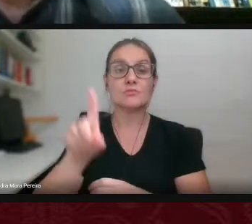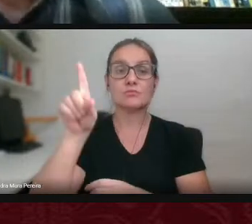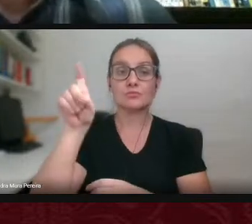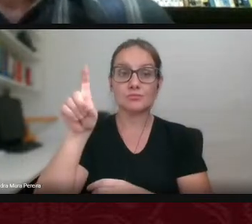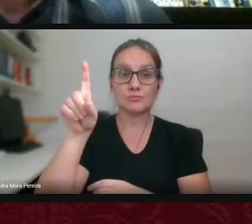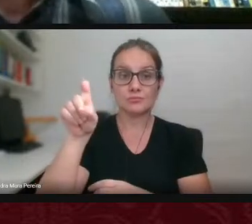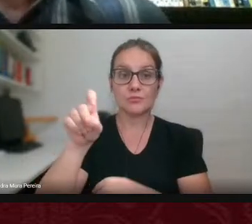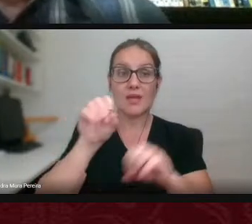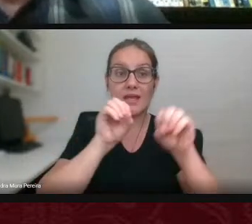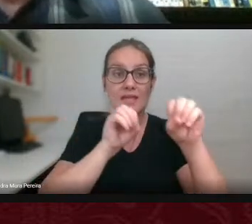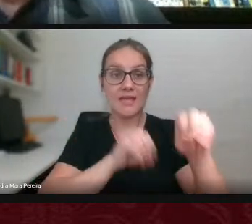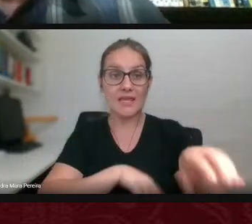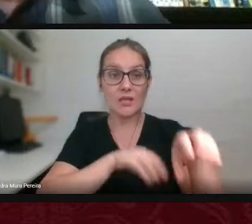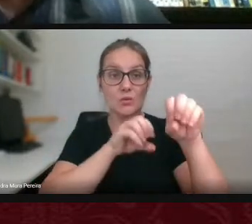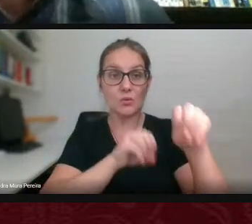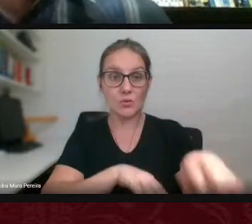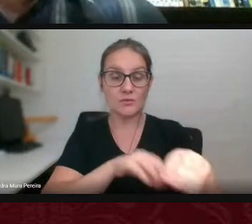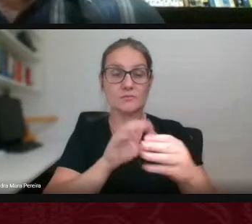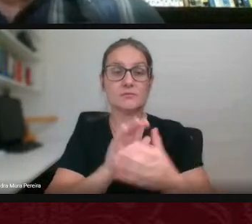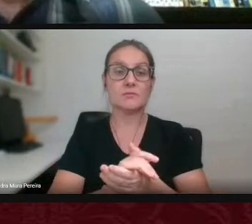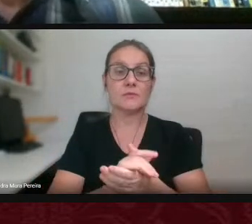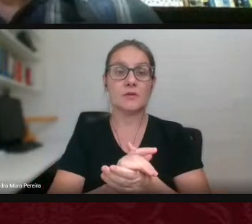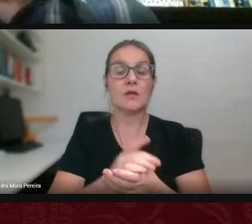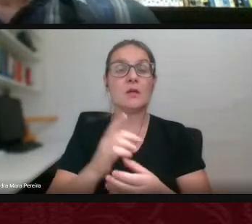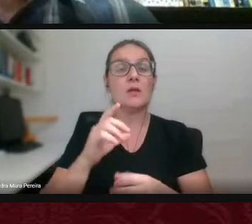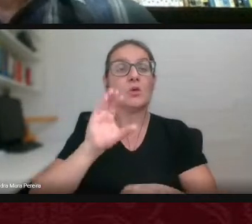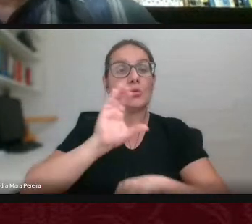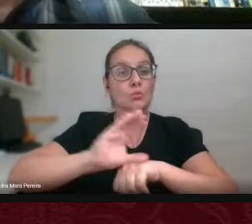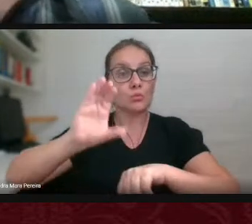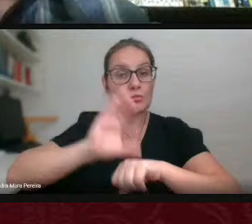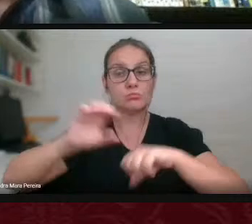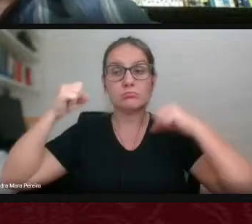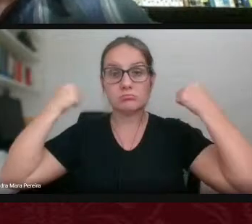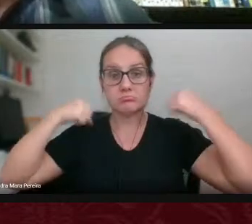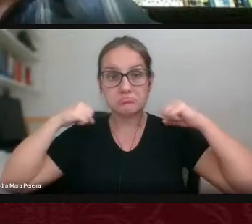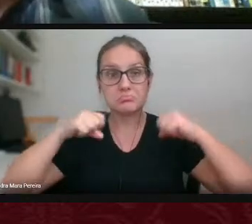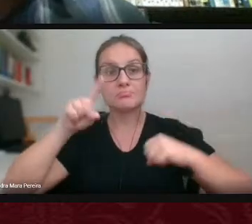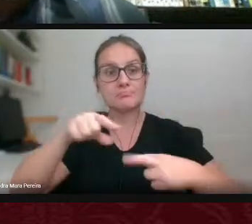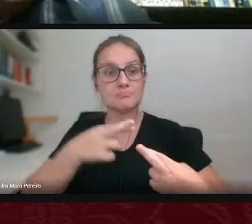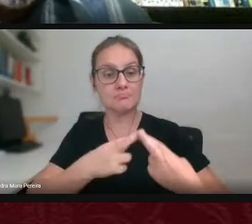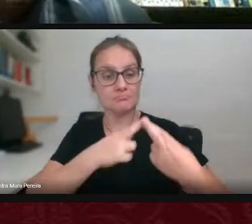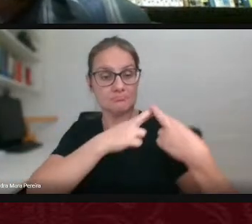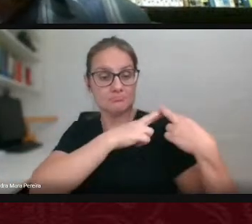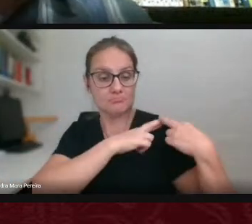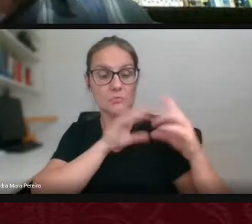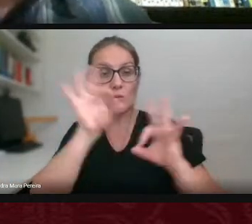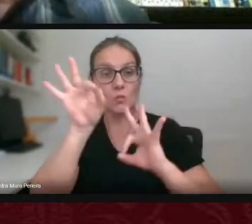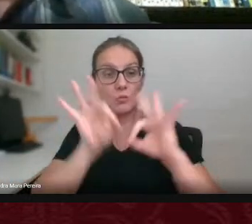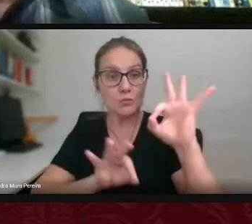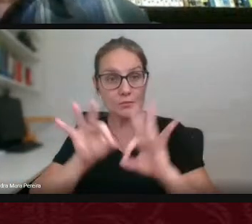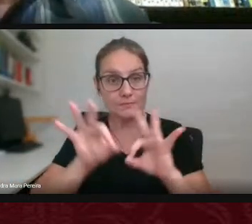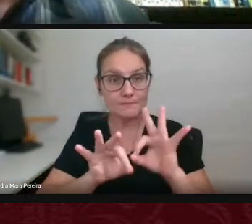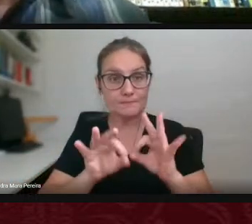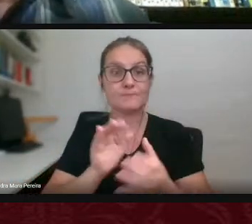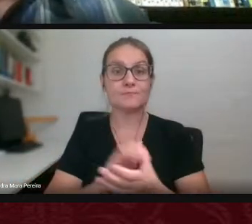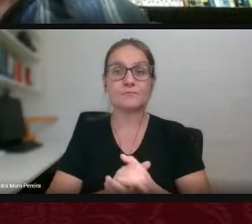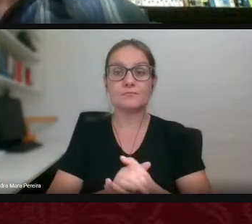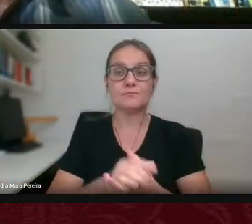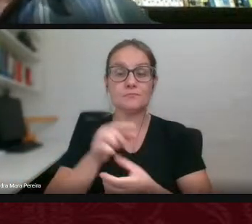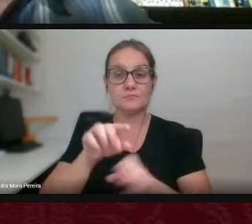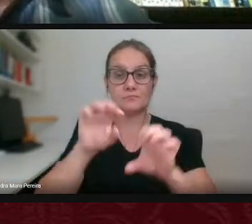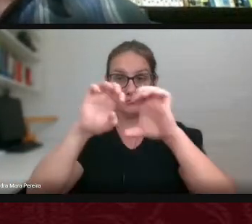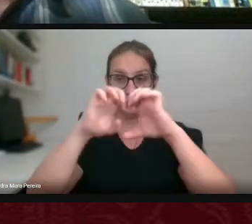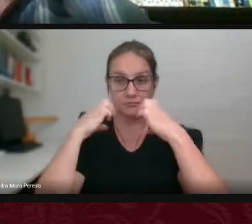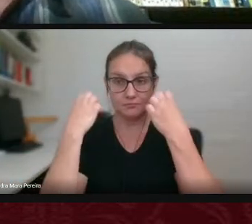congresso de Educação né que o curso de Educação Física ficou responsável por organizar este evento